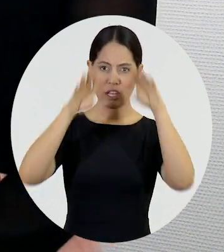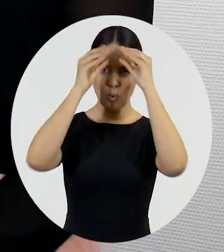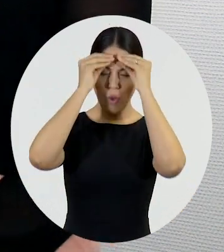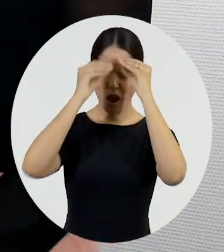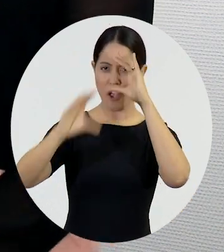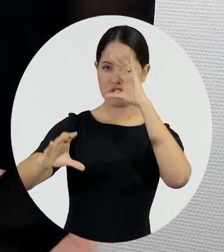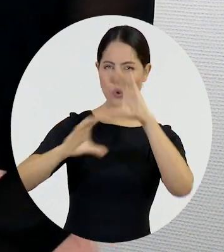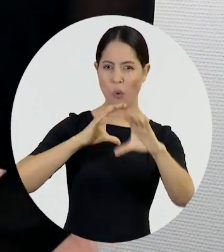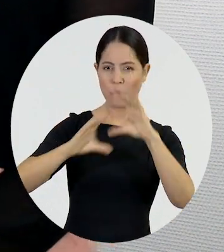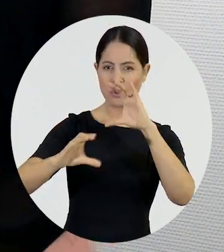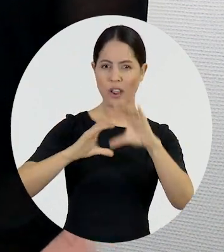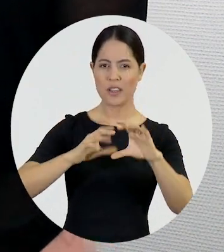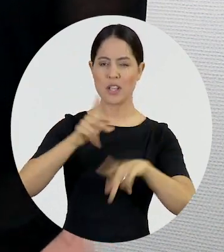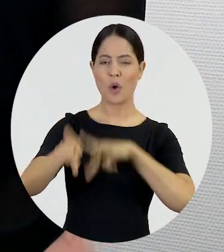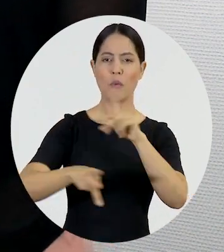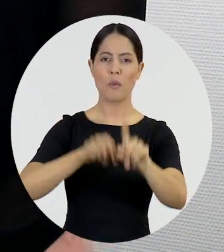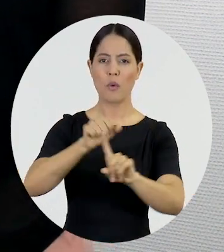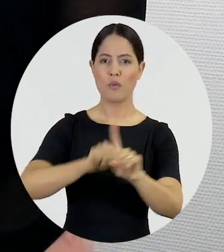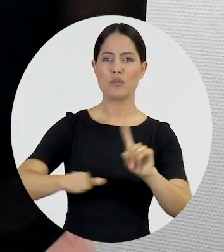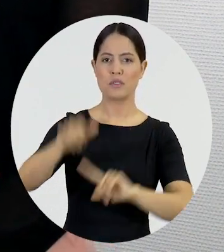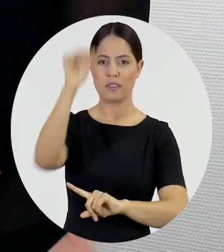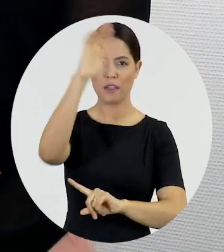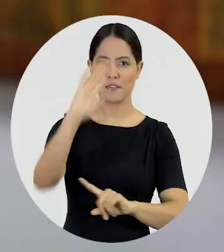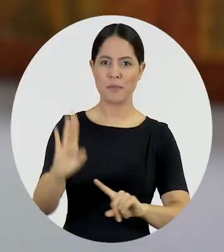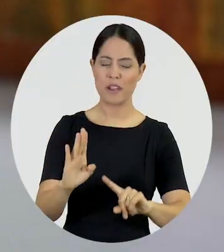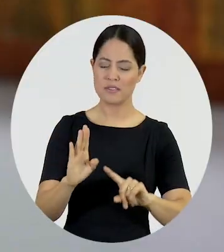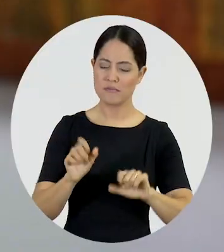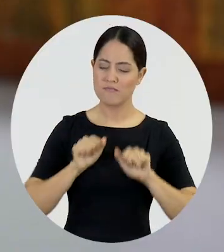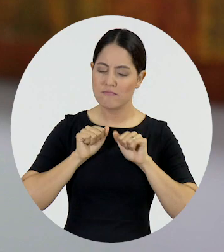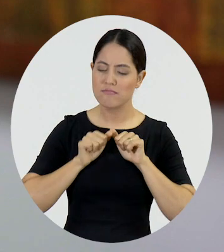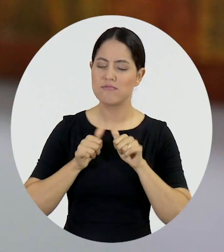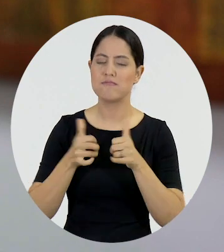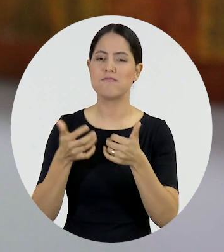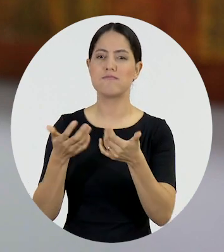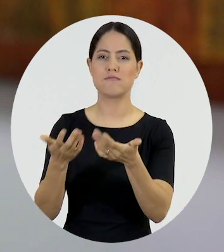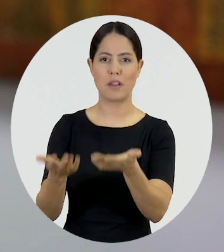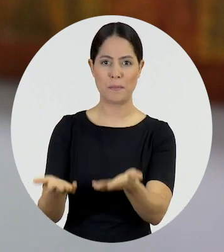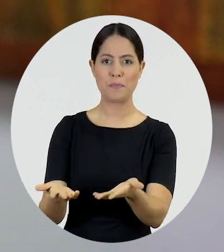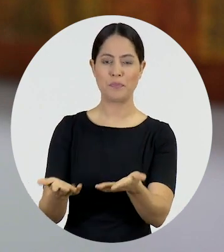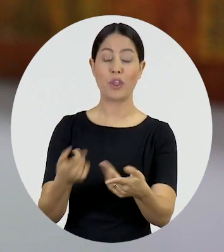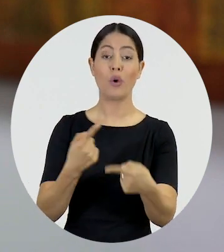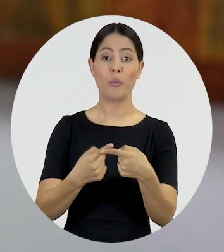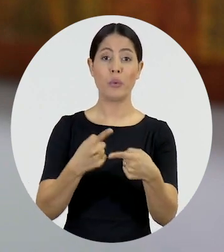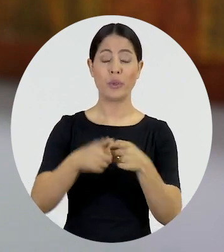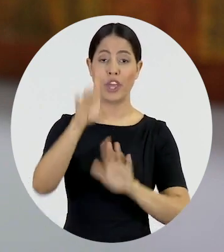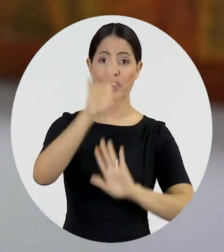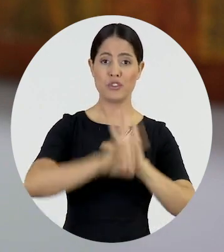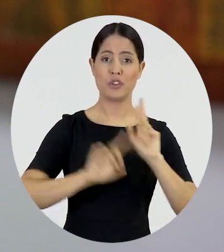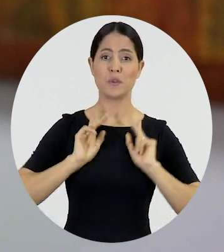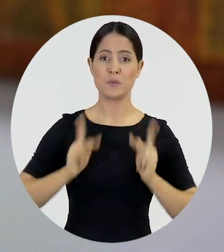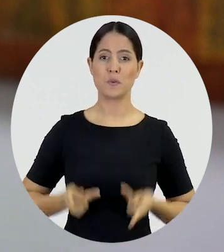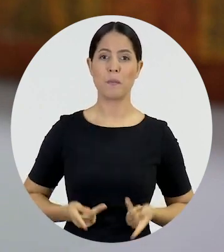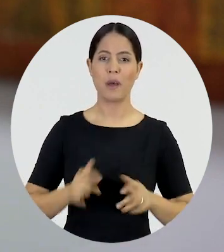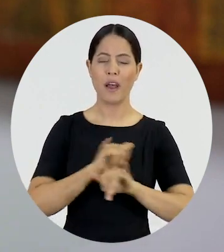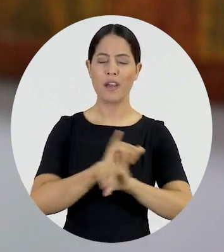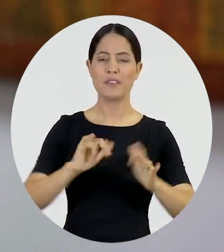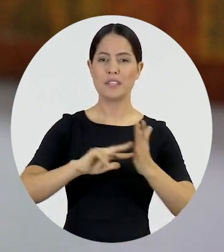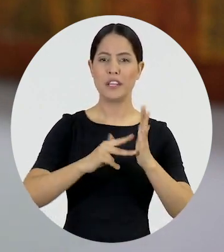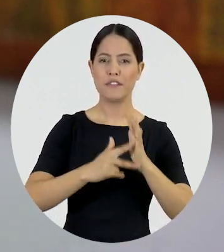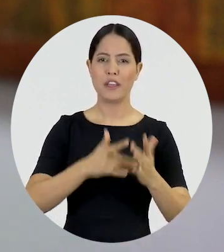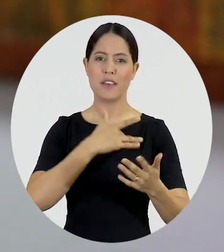atingir o coração do povo brasileiro. Falar de direitos humanos é falar de saúde, é falar de